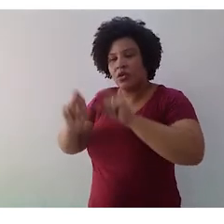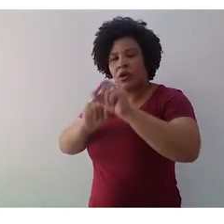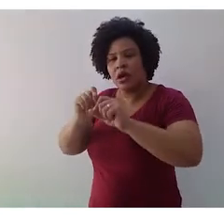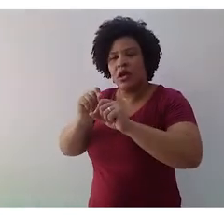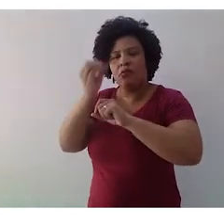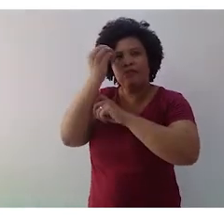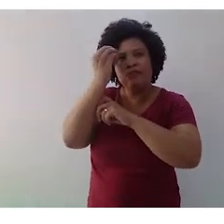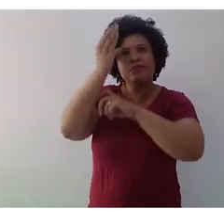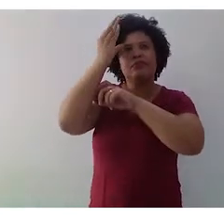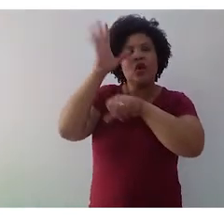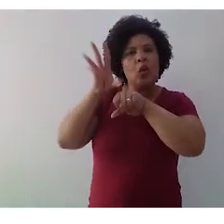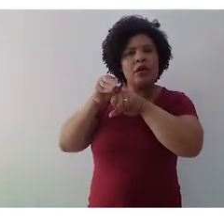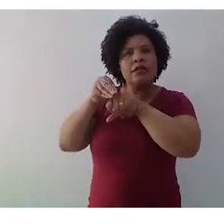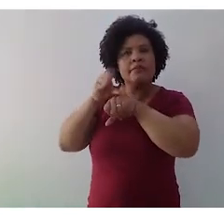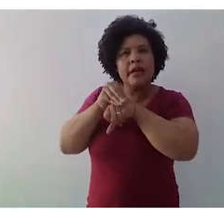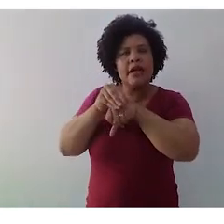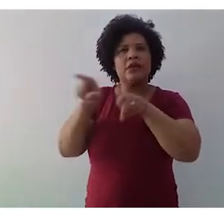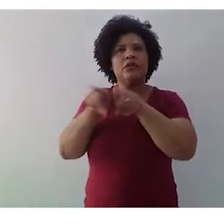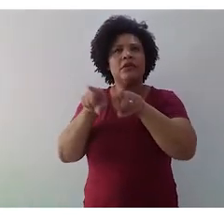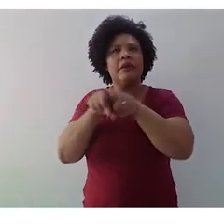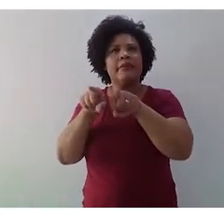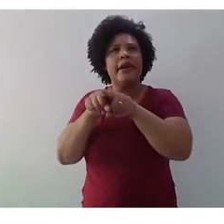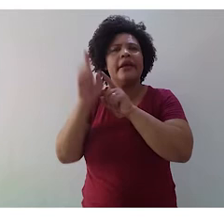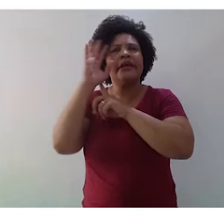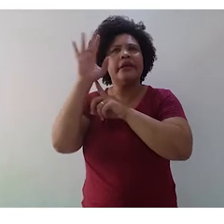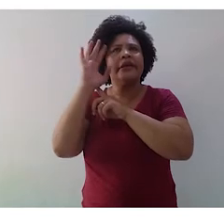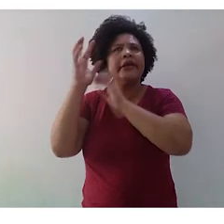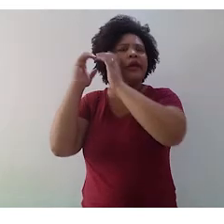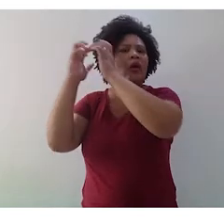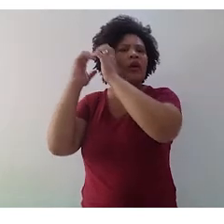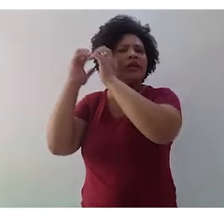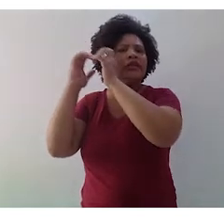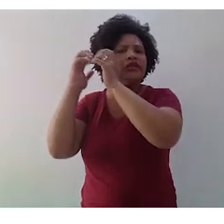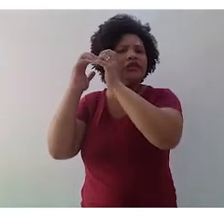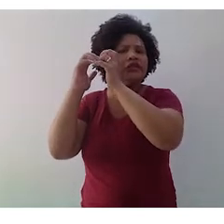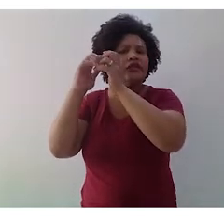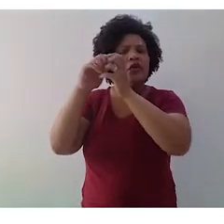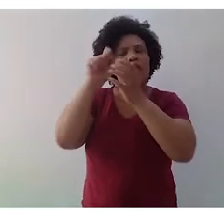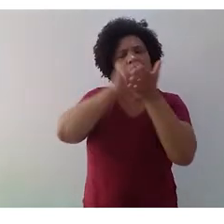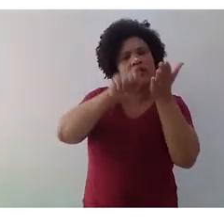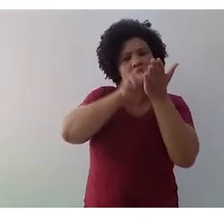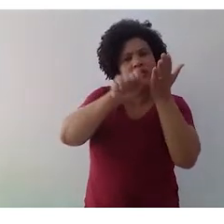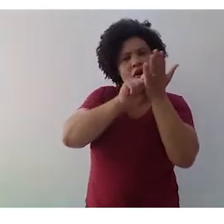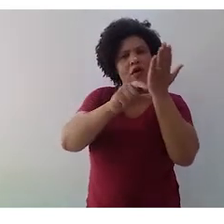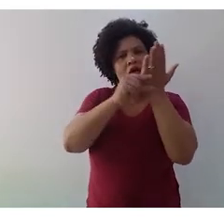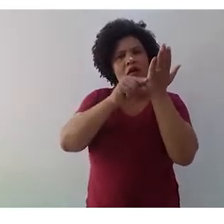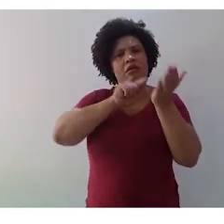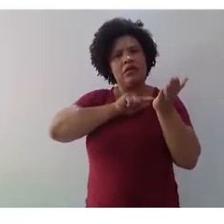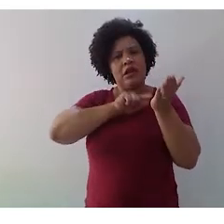conhecimentos, quais são os recursos cognitivos que o escritor tem, que o orador